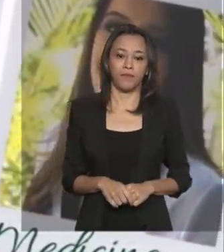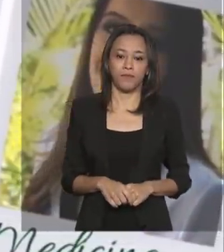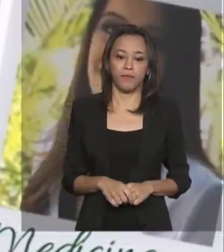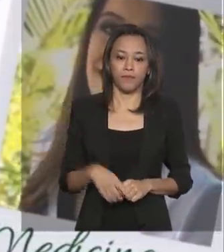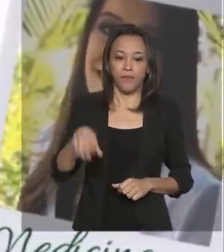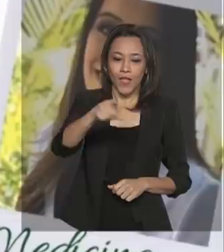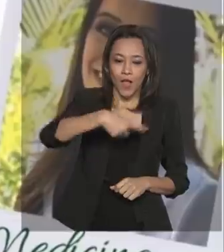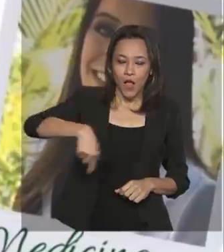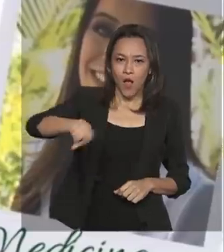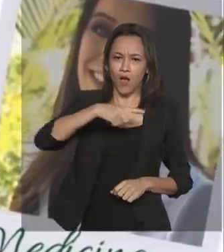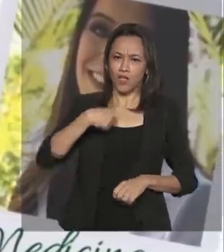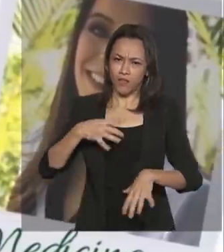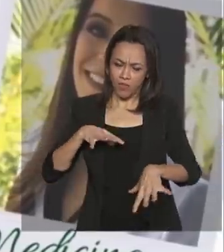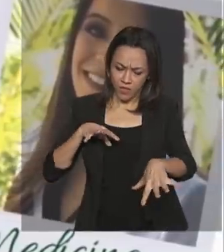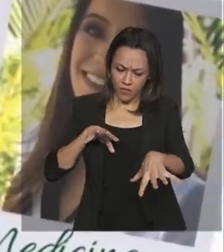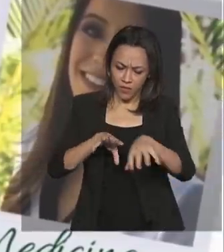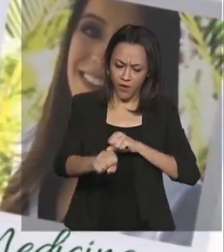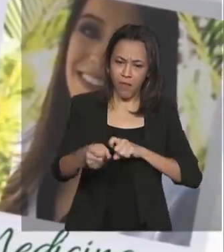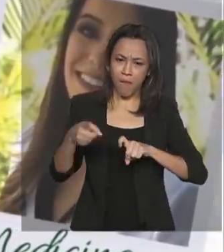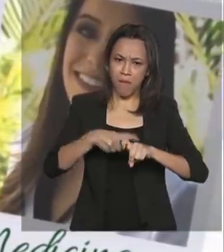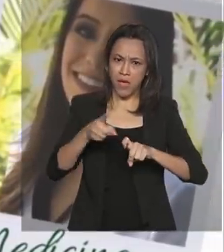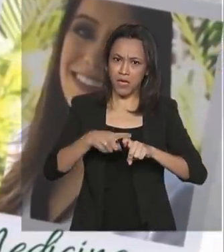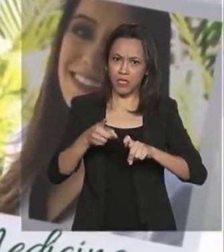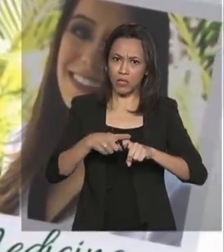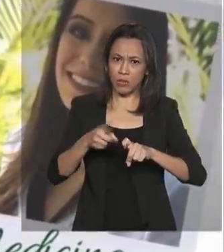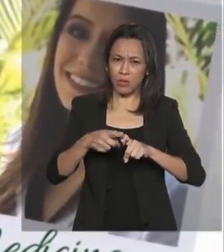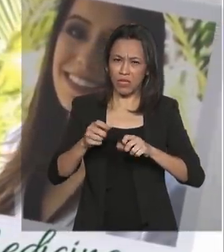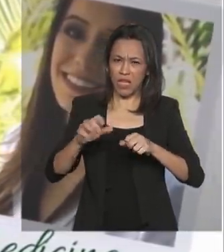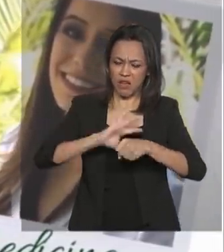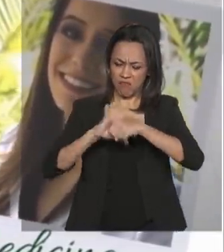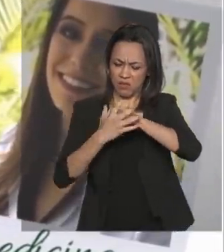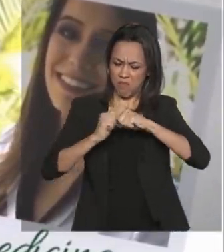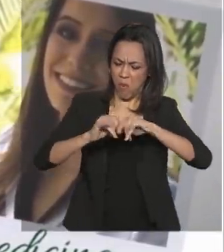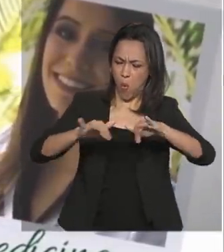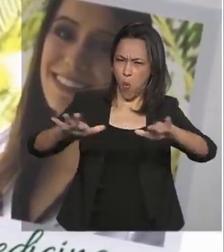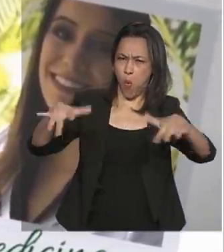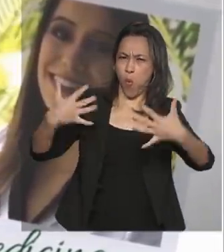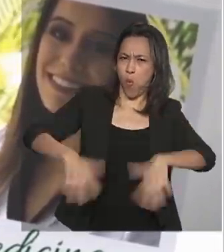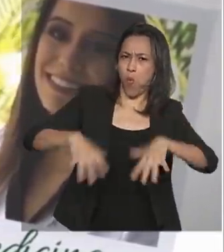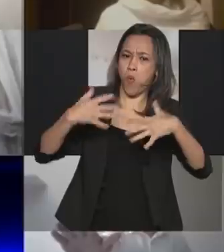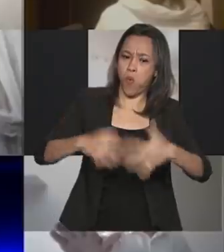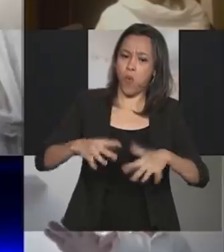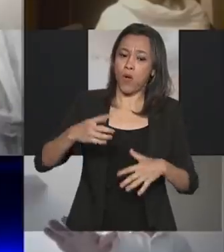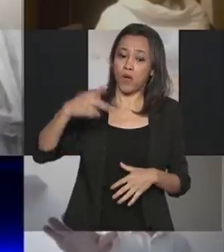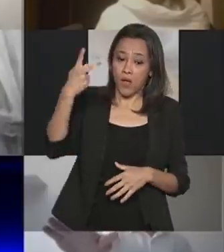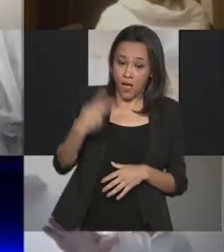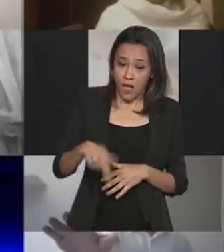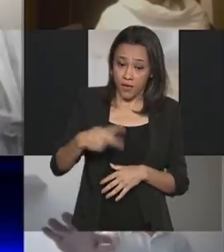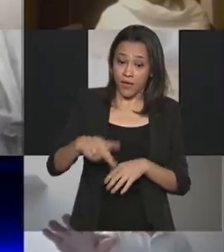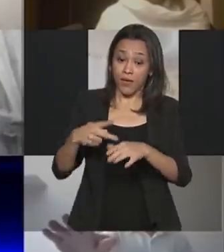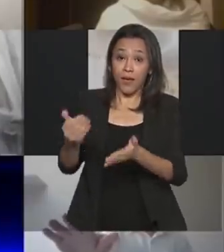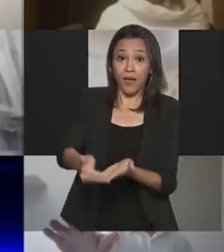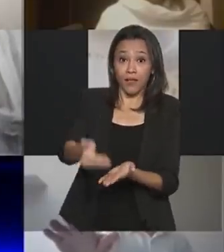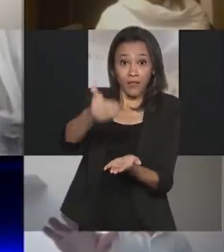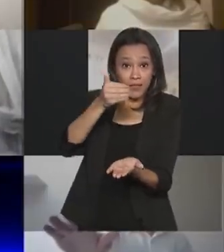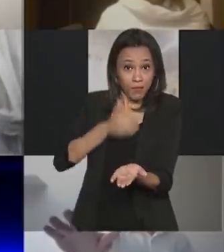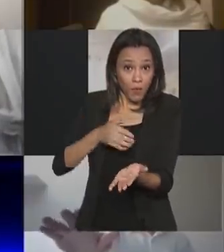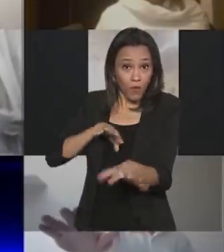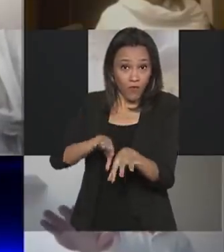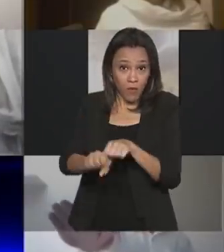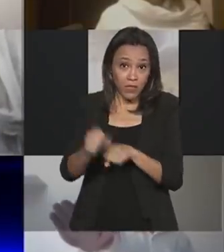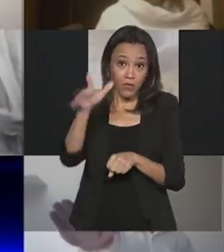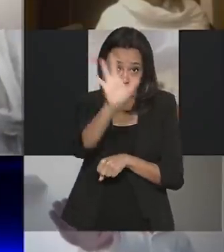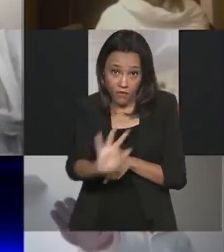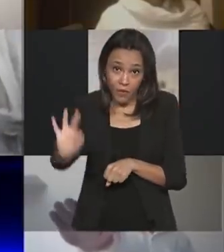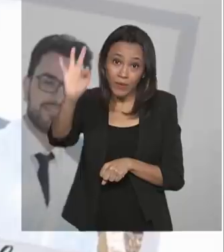médicos na maior pandemia do século. E seremos a primeira turma de medicina da UFOP a antecipar a colação e